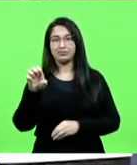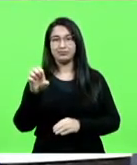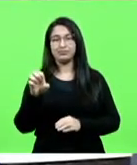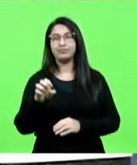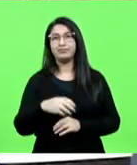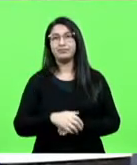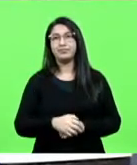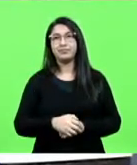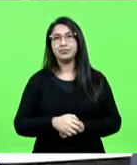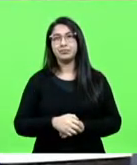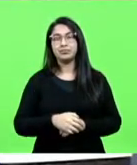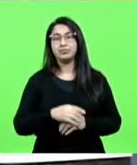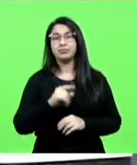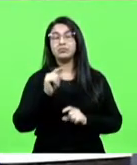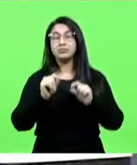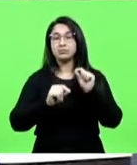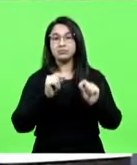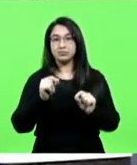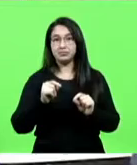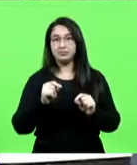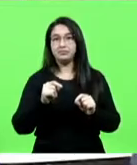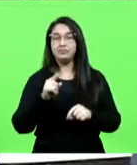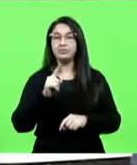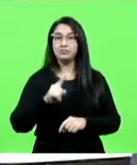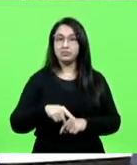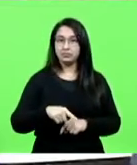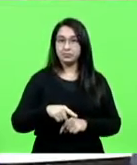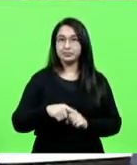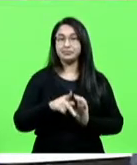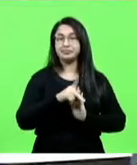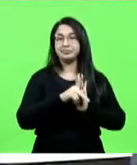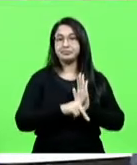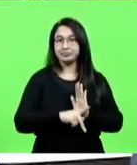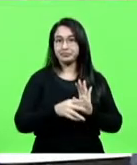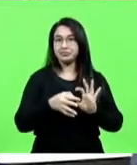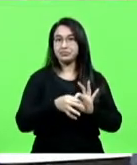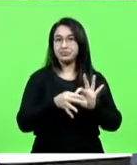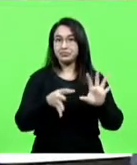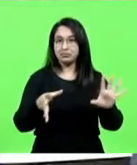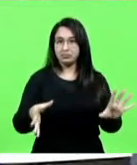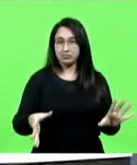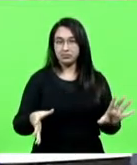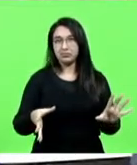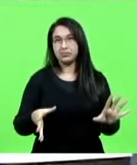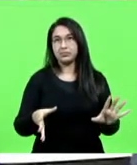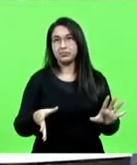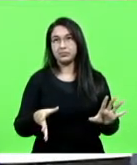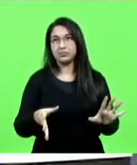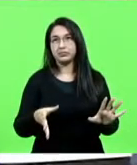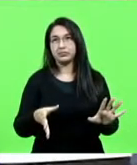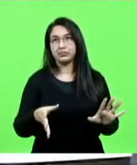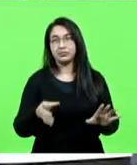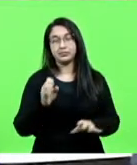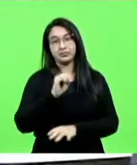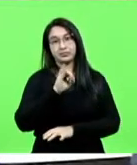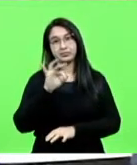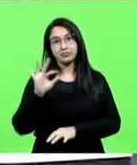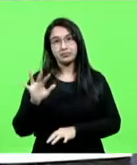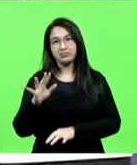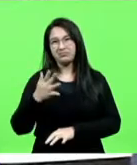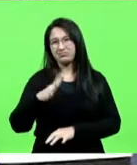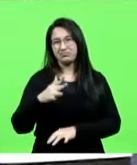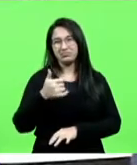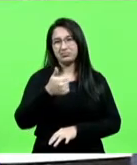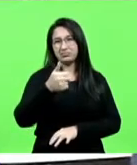Era um programa que seria disponibilizado, que, com certeza, custaria ali seus 15